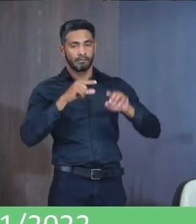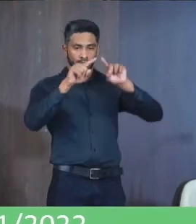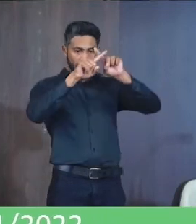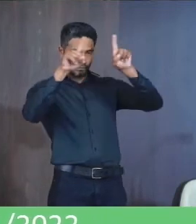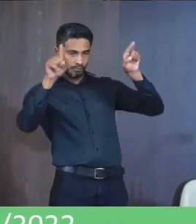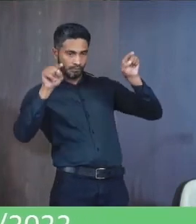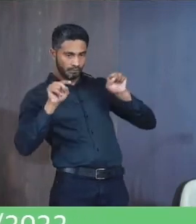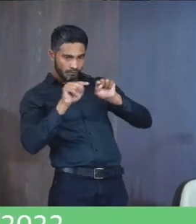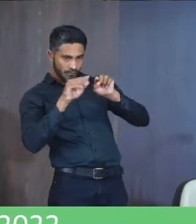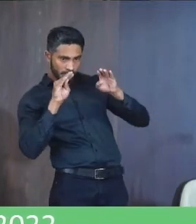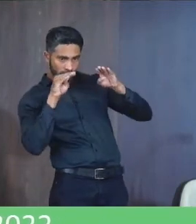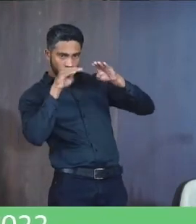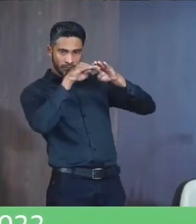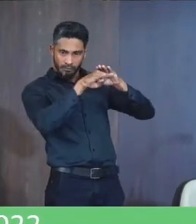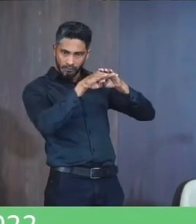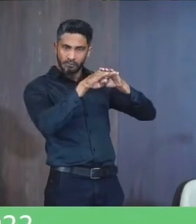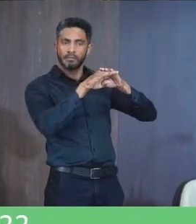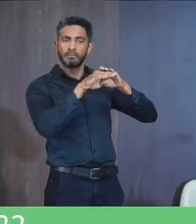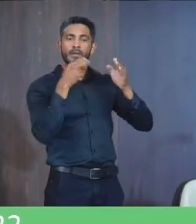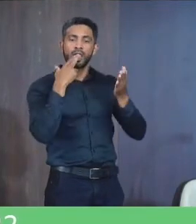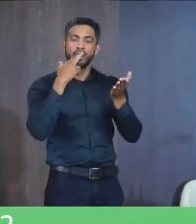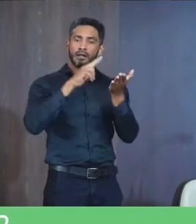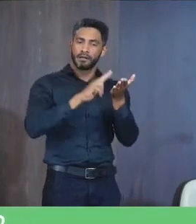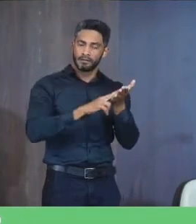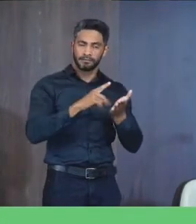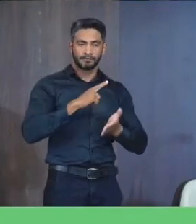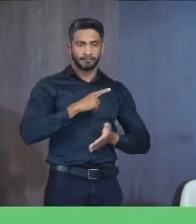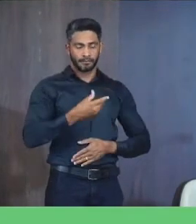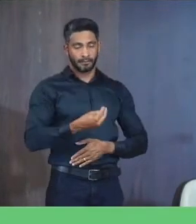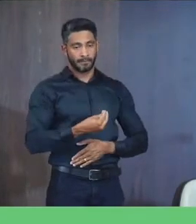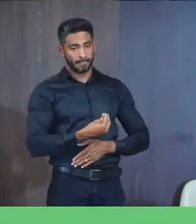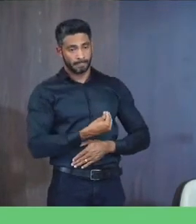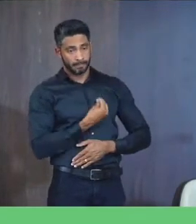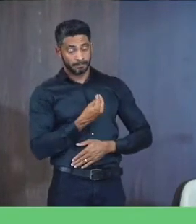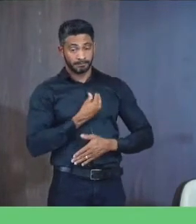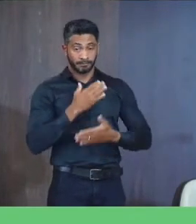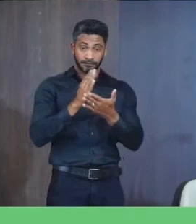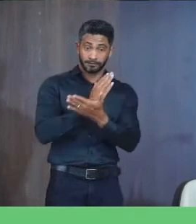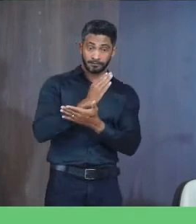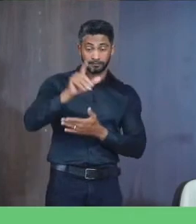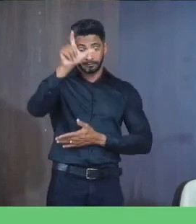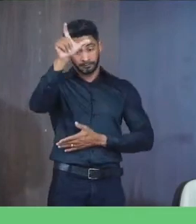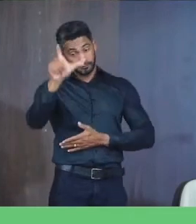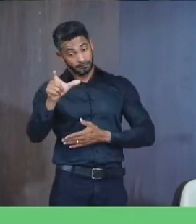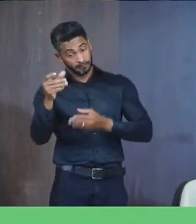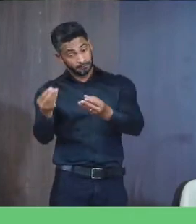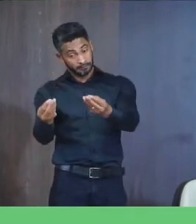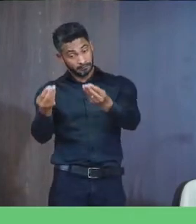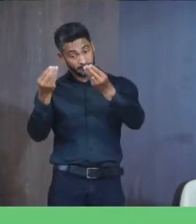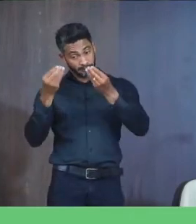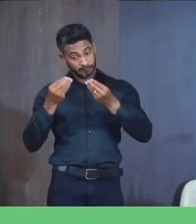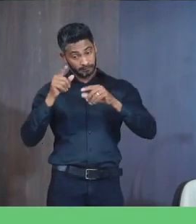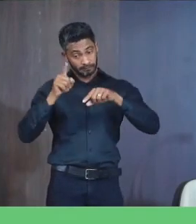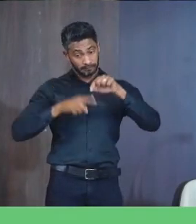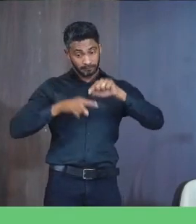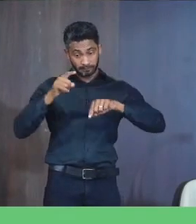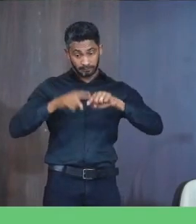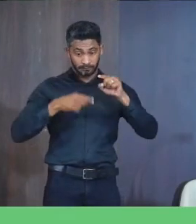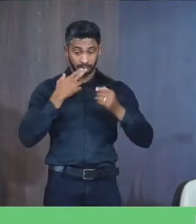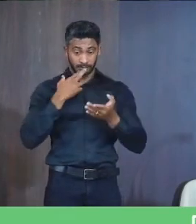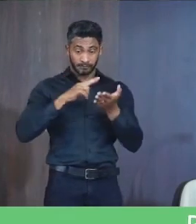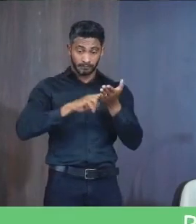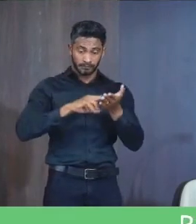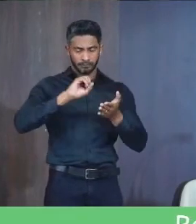correspondências Localizadas Na entrada Onde Houver A presença De alguém Responsável Pelo recebimento Do objeto Postal Ou